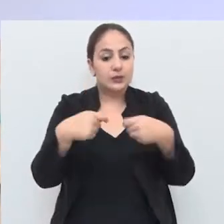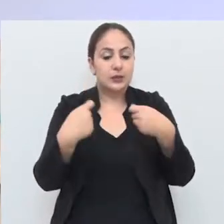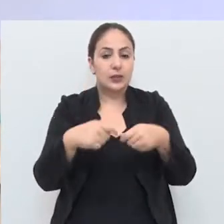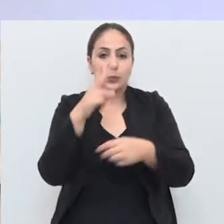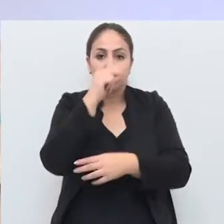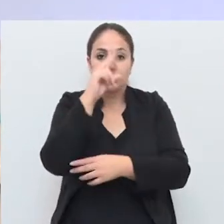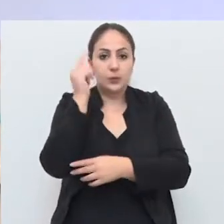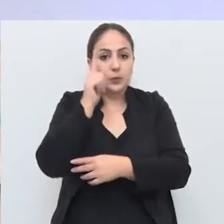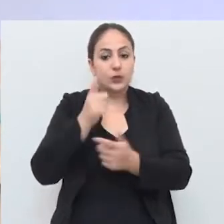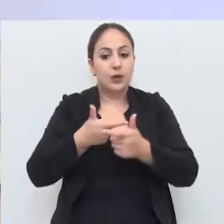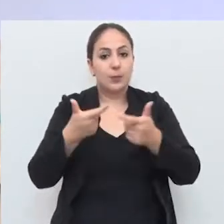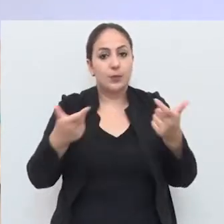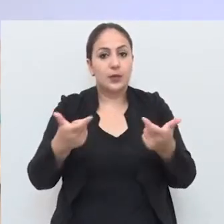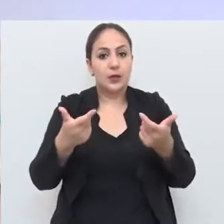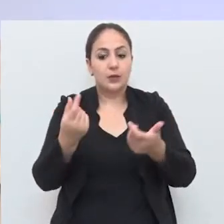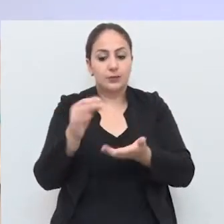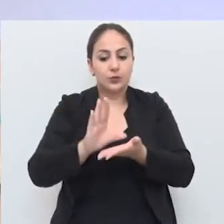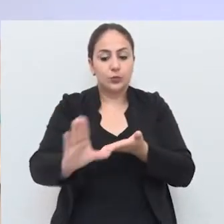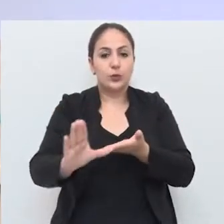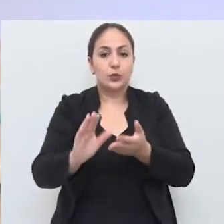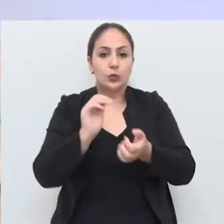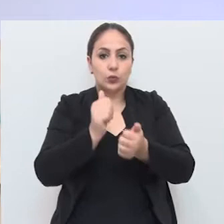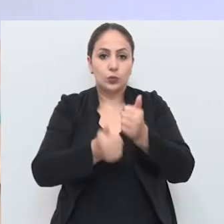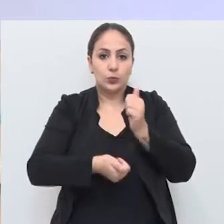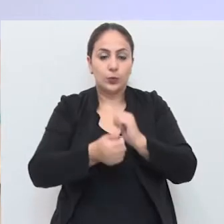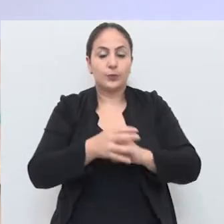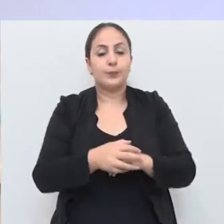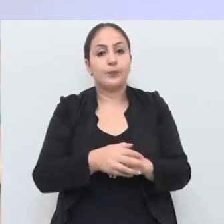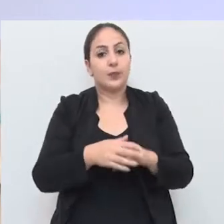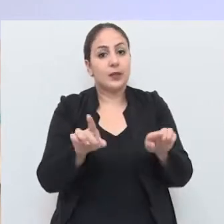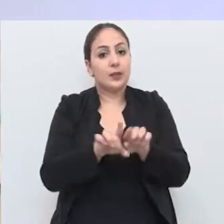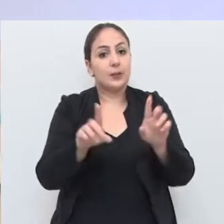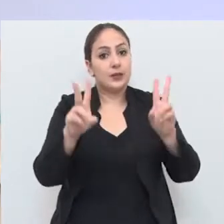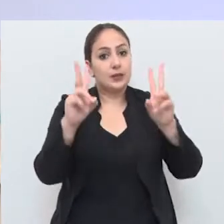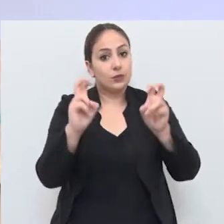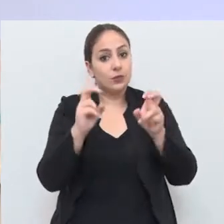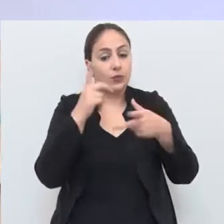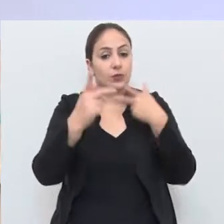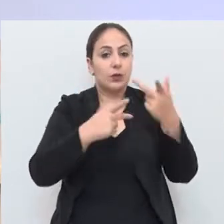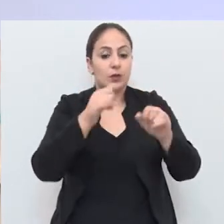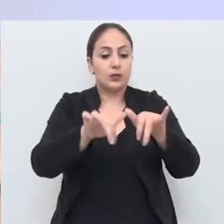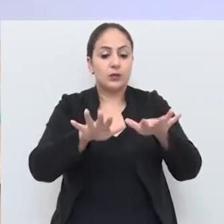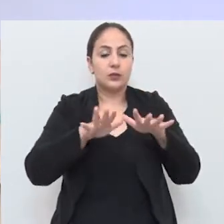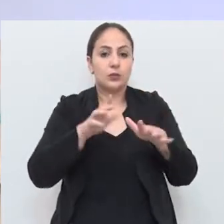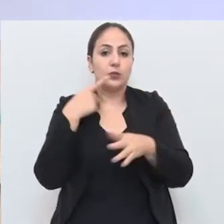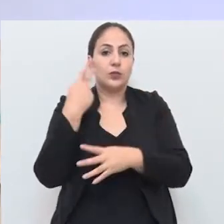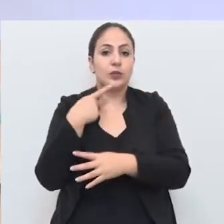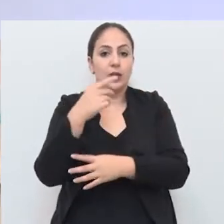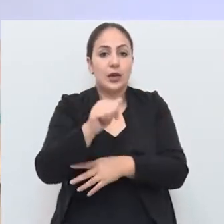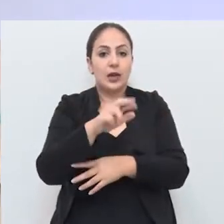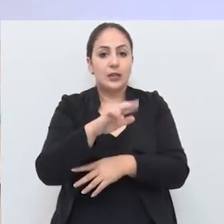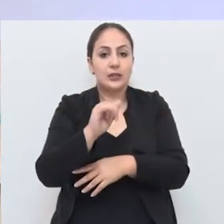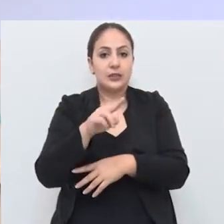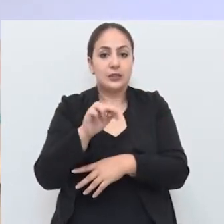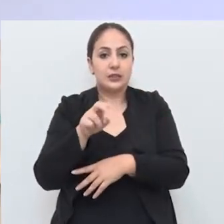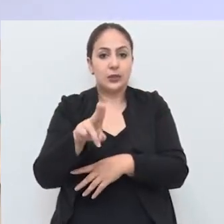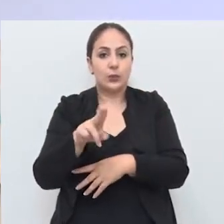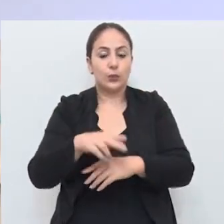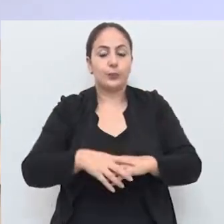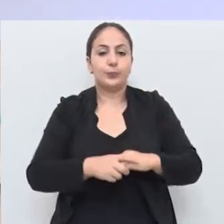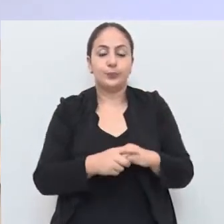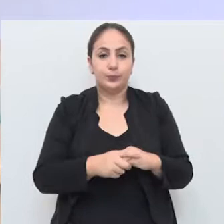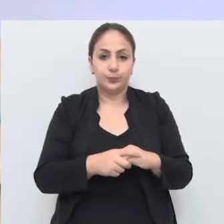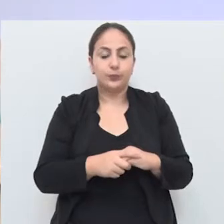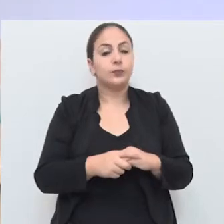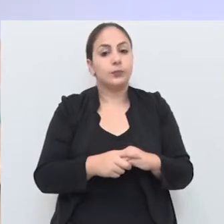município em ampliar os investimentos no esporte. Este tema também foi destaque no grande expediente do vereador